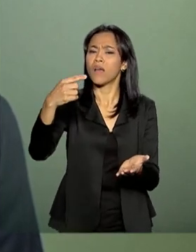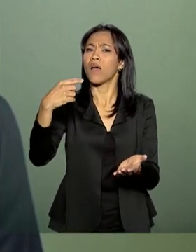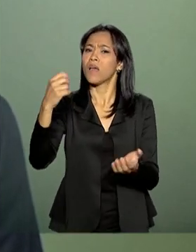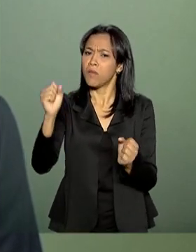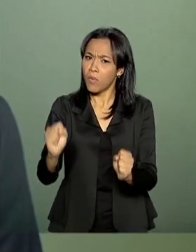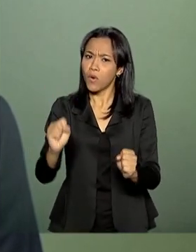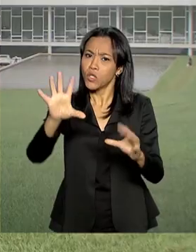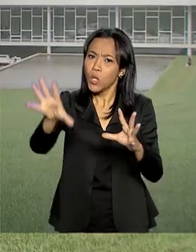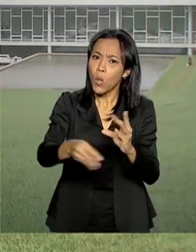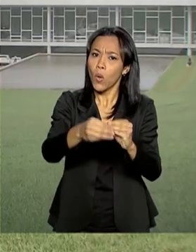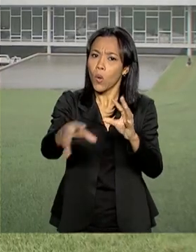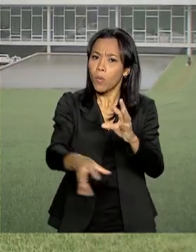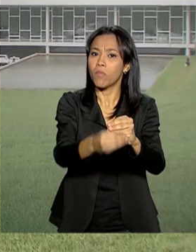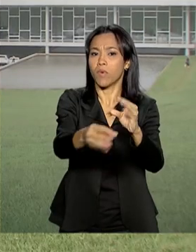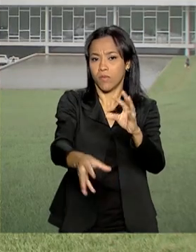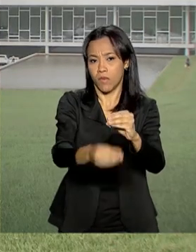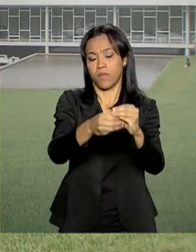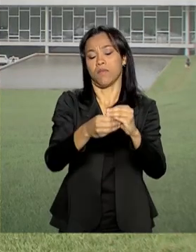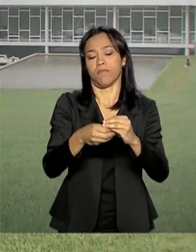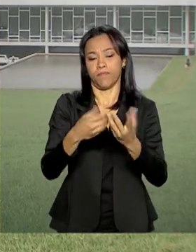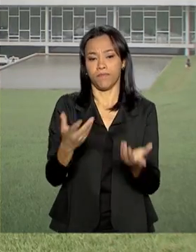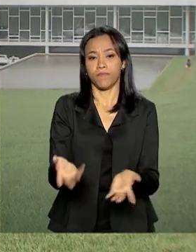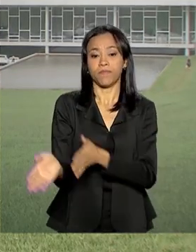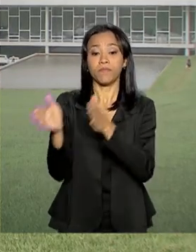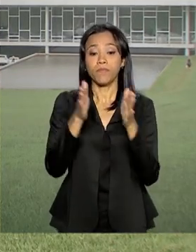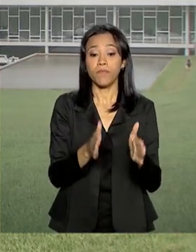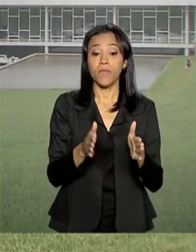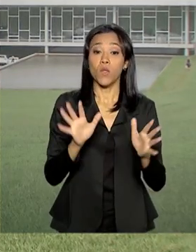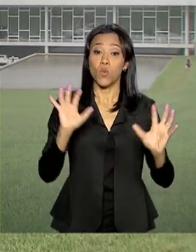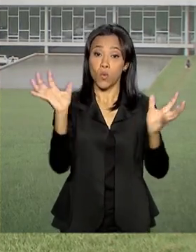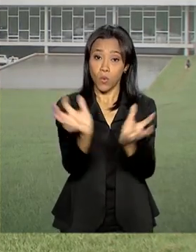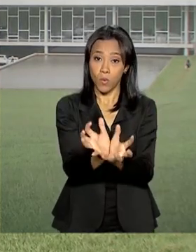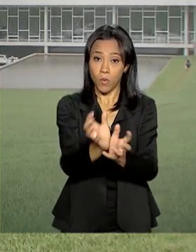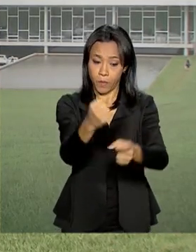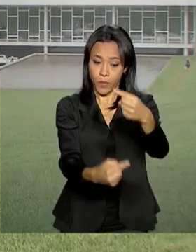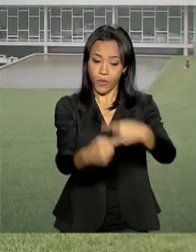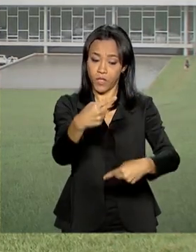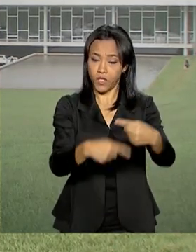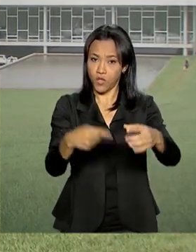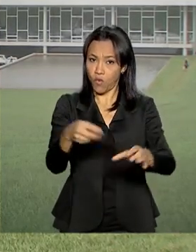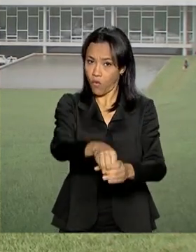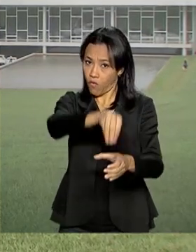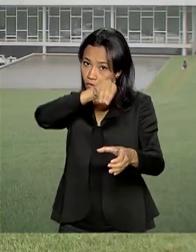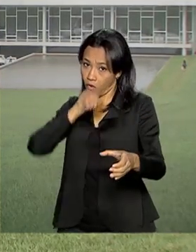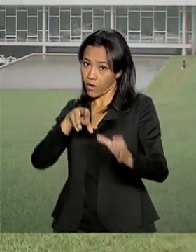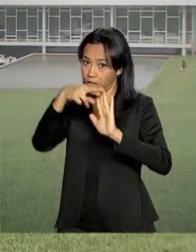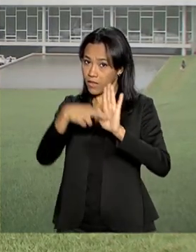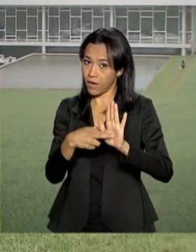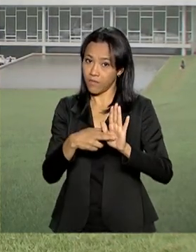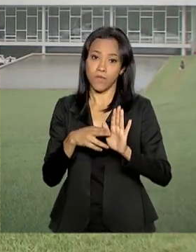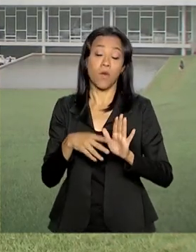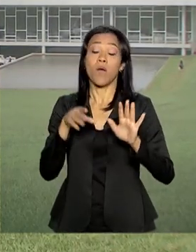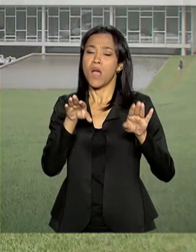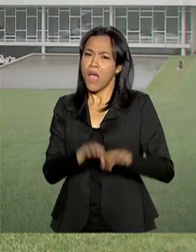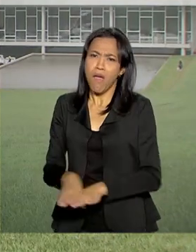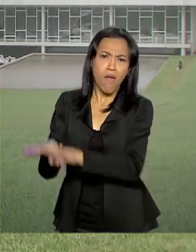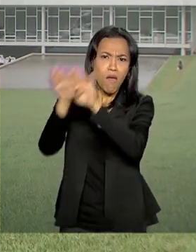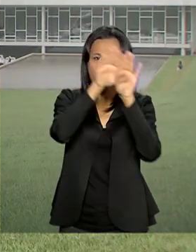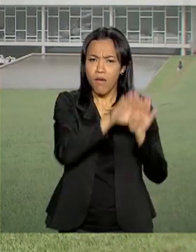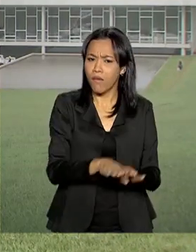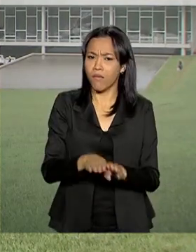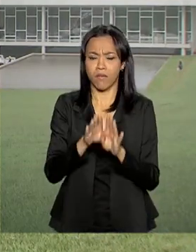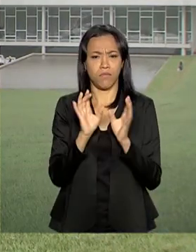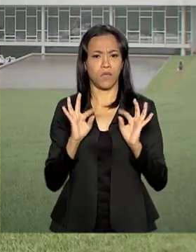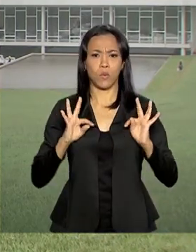complementar esse valor. Os políticos não vão ficar de fora da nova Previdência. As regras vão valer para todos, União, Estados e